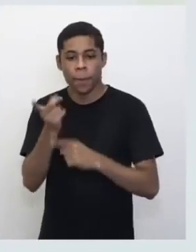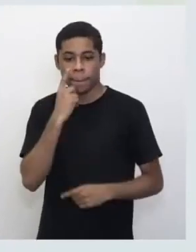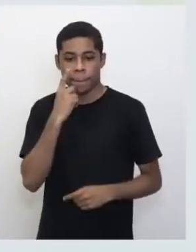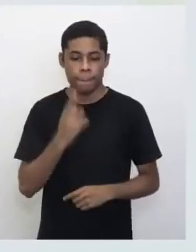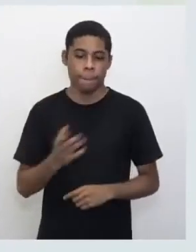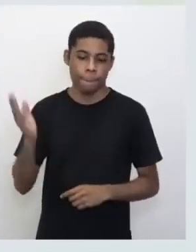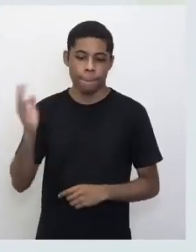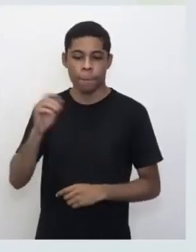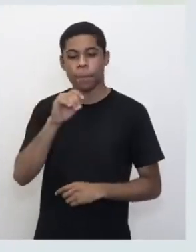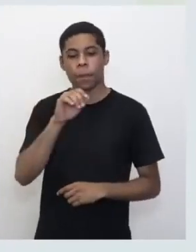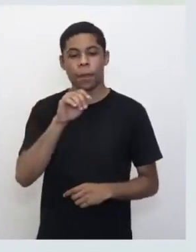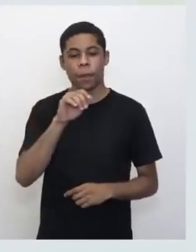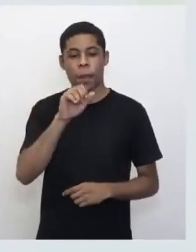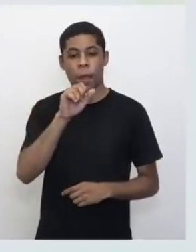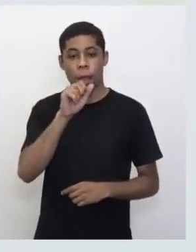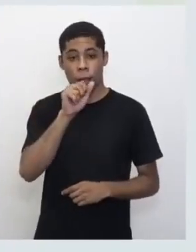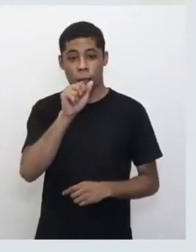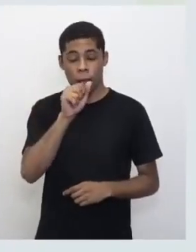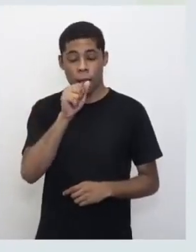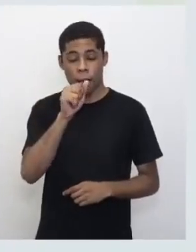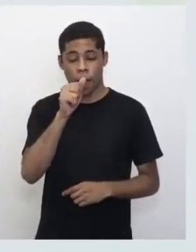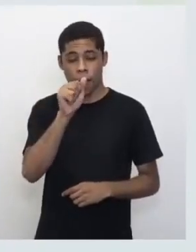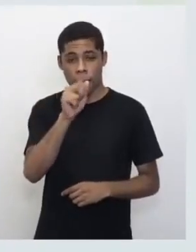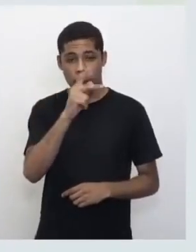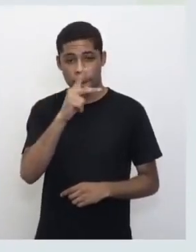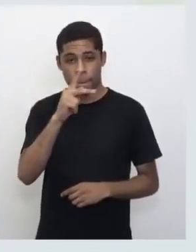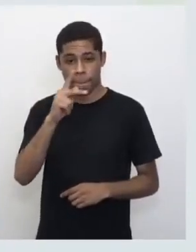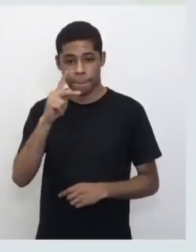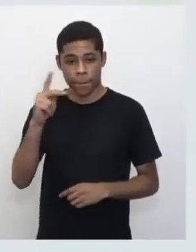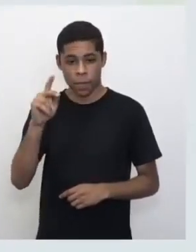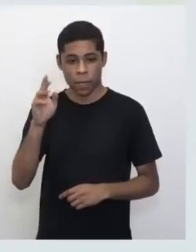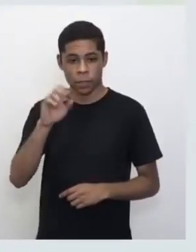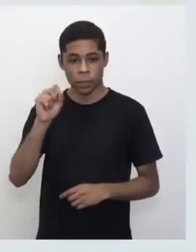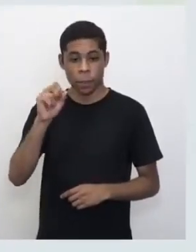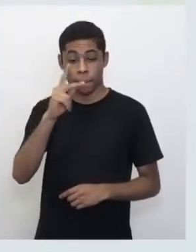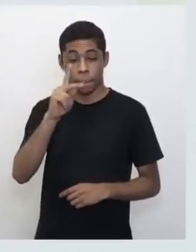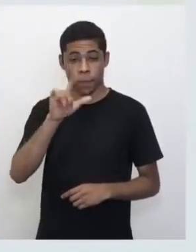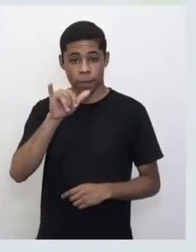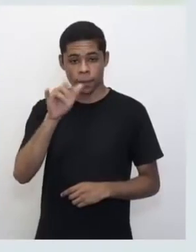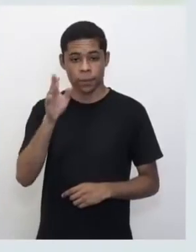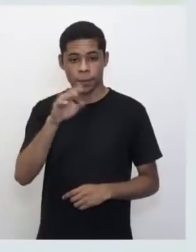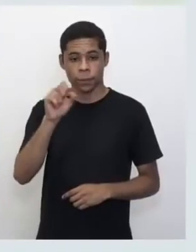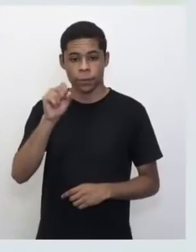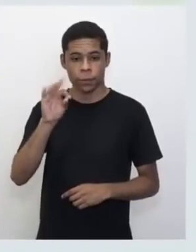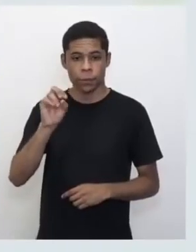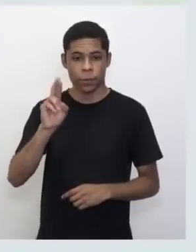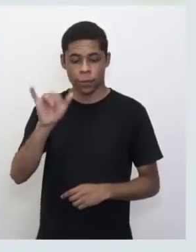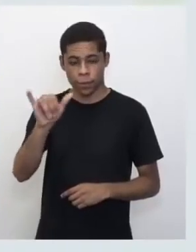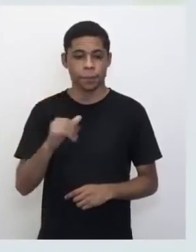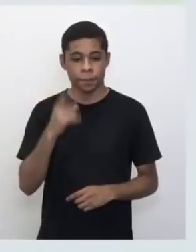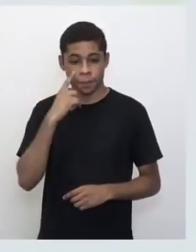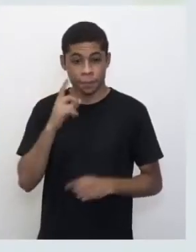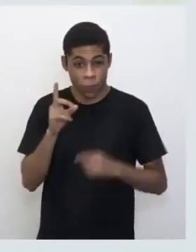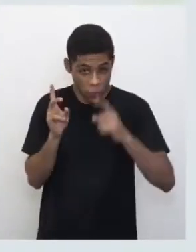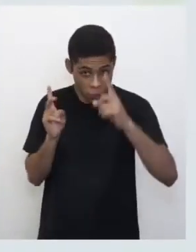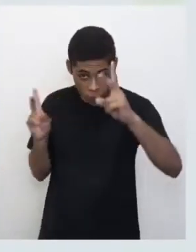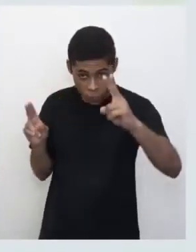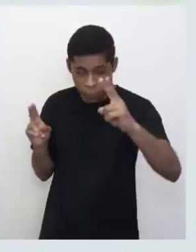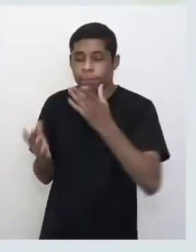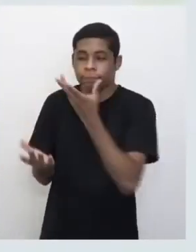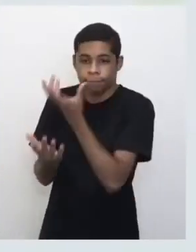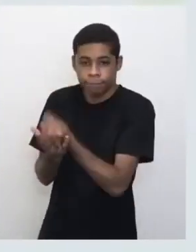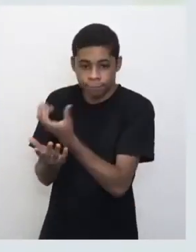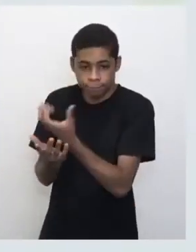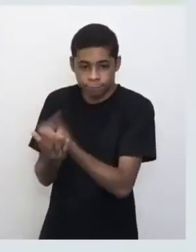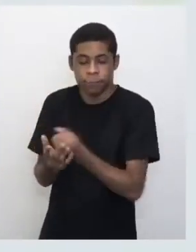Store. Então, aqui, ó. Play Store aqui, bem bonita. Se você estiver no seu iOS, é só procurar